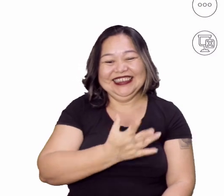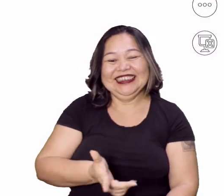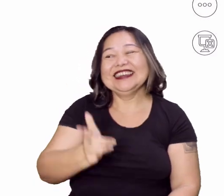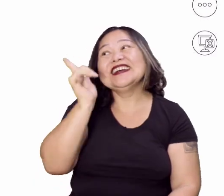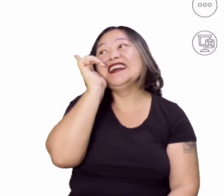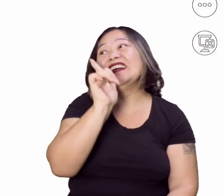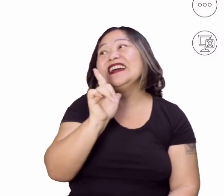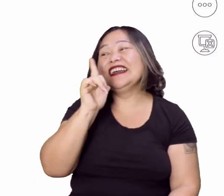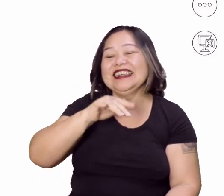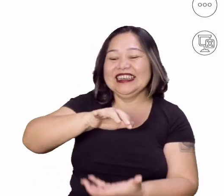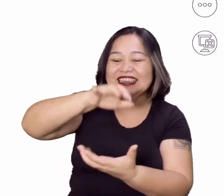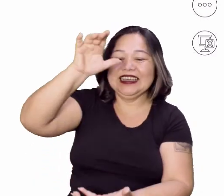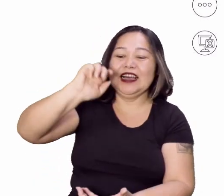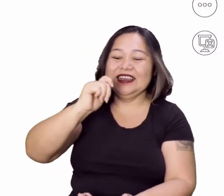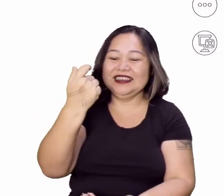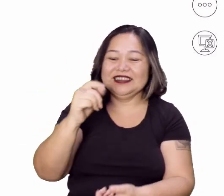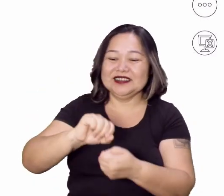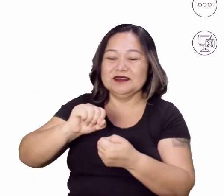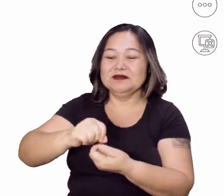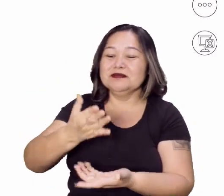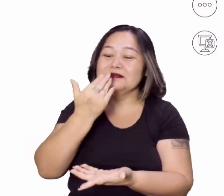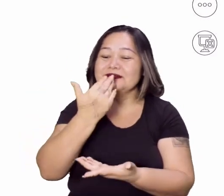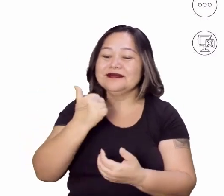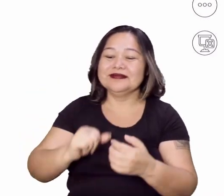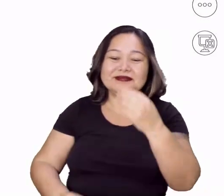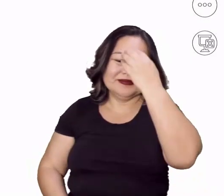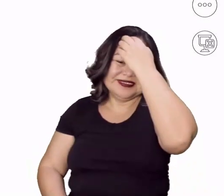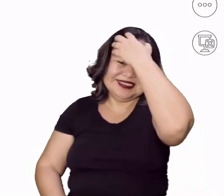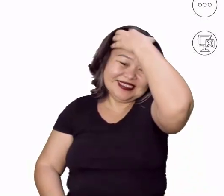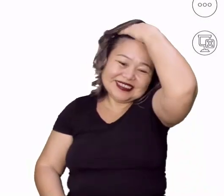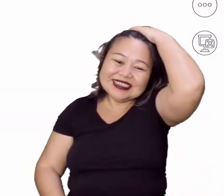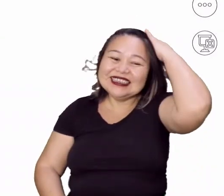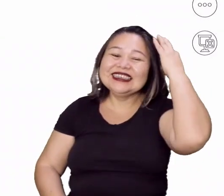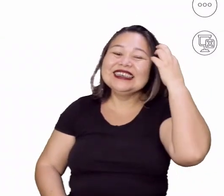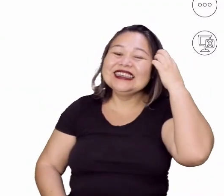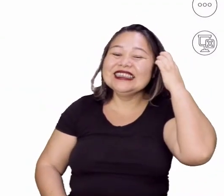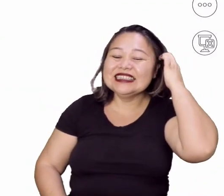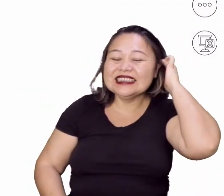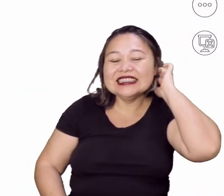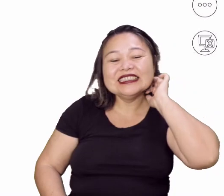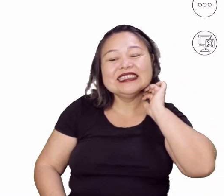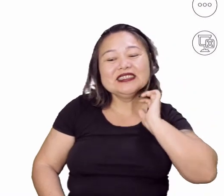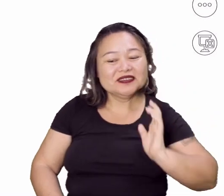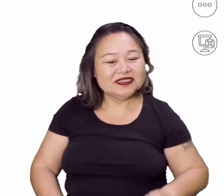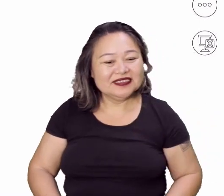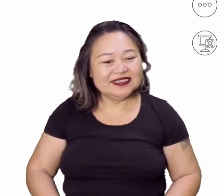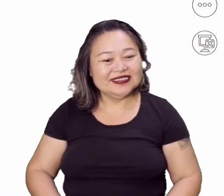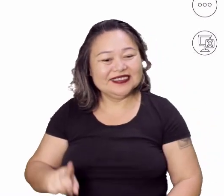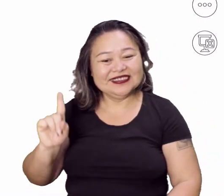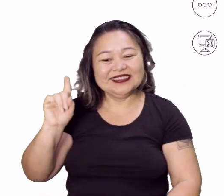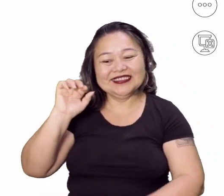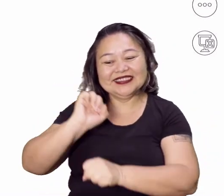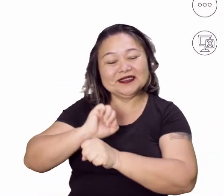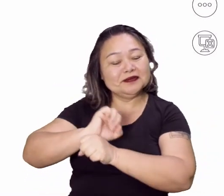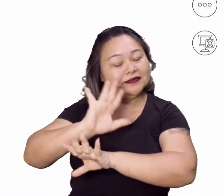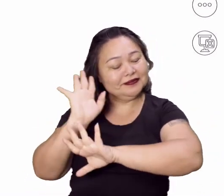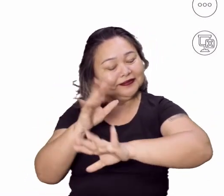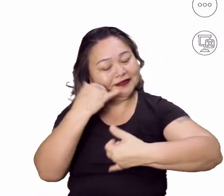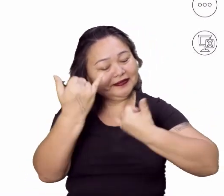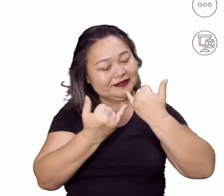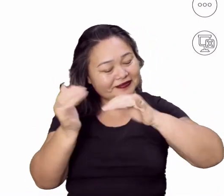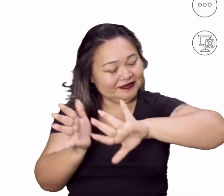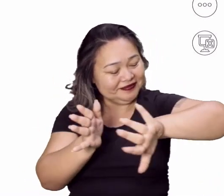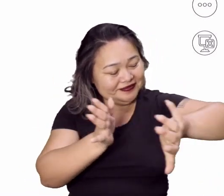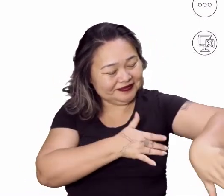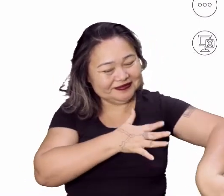O milhão só sou aquele milho que a gente colhe bem grandão. Muito bem, pessoal. Então, voltando aqui, parando com a palhaçada e voltando